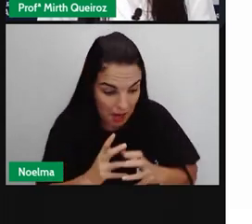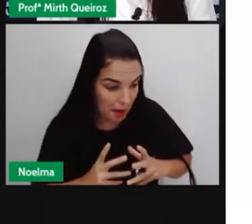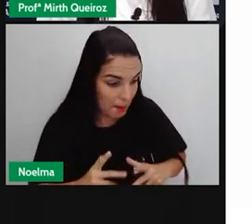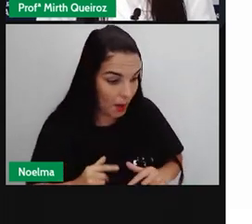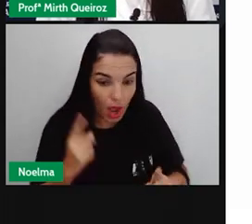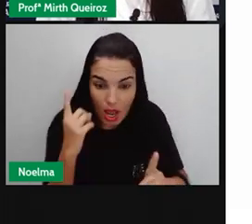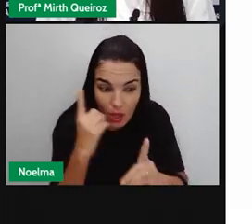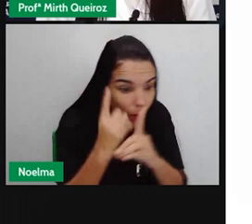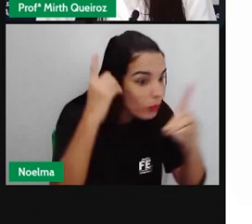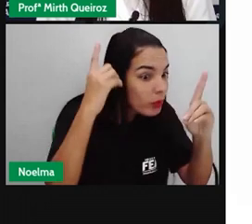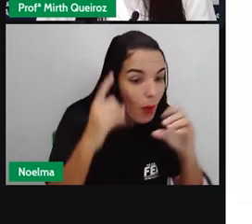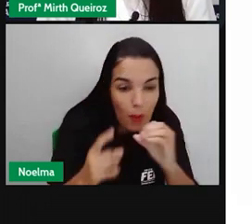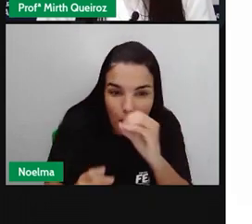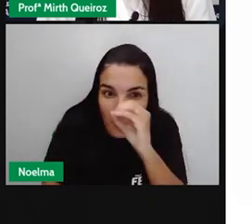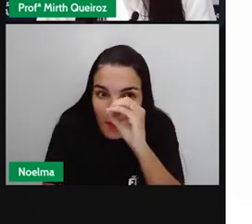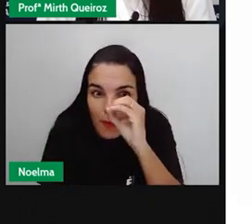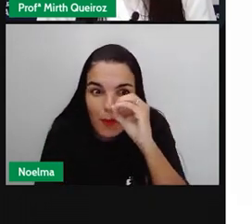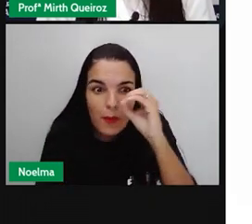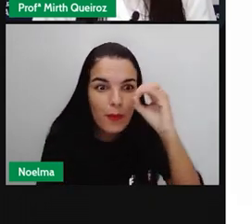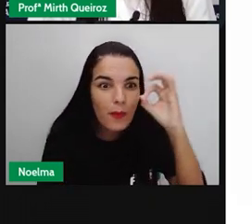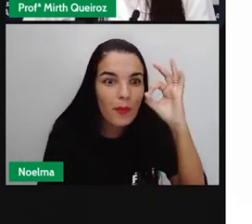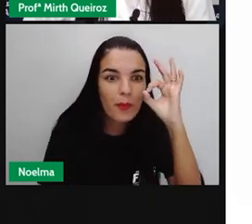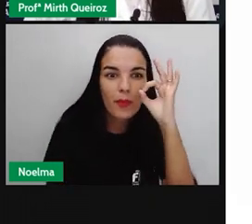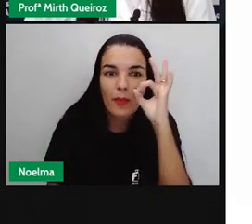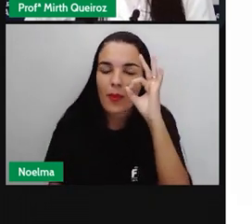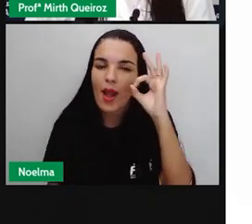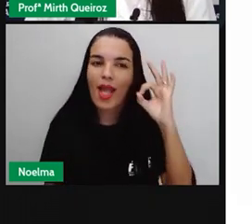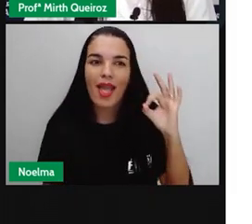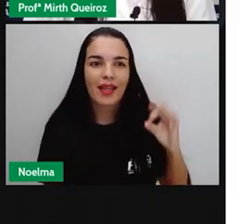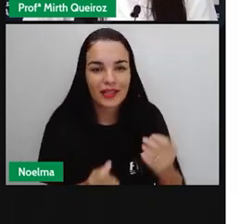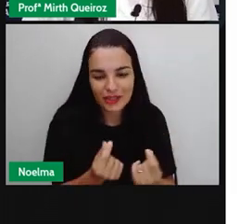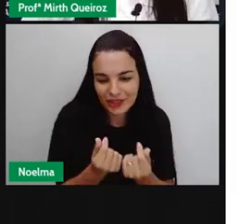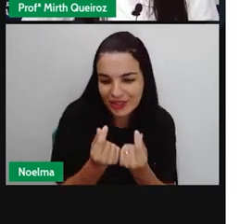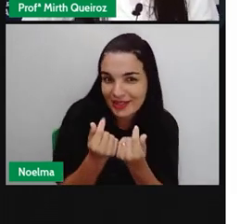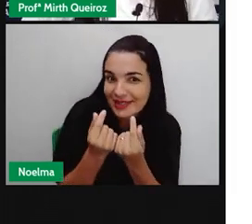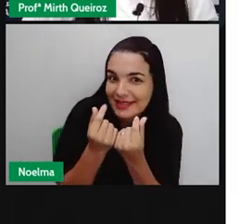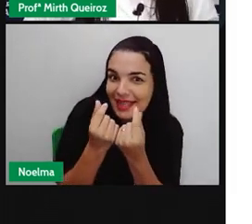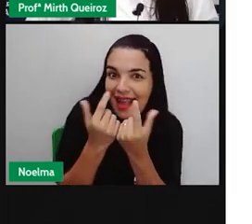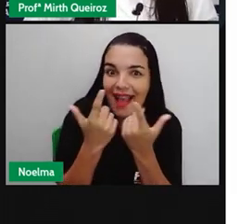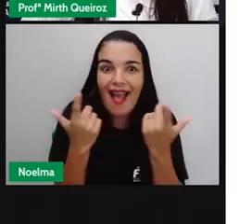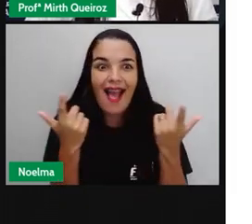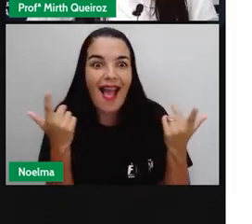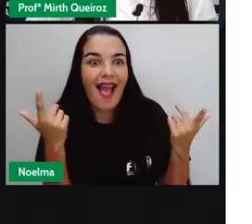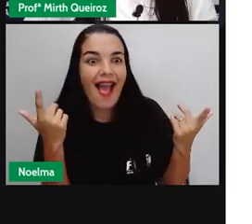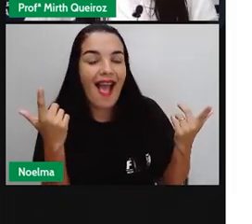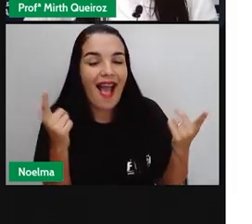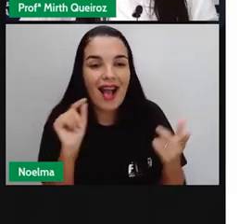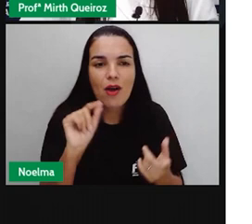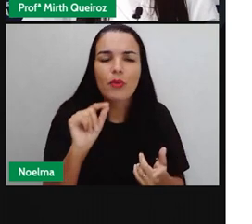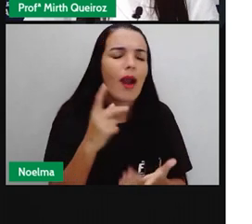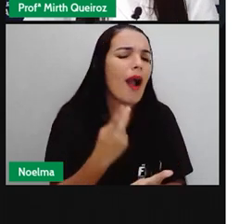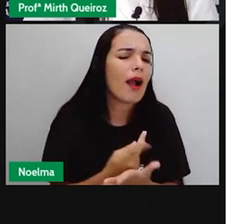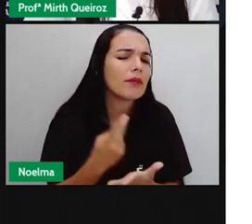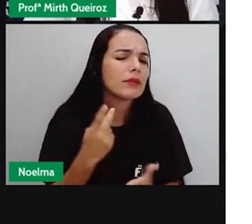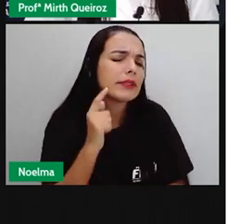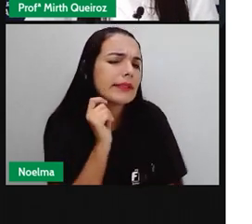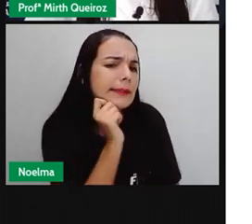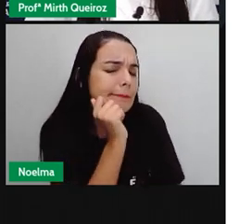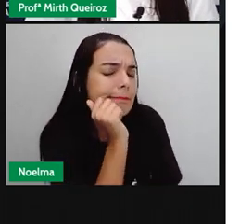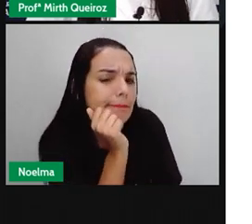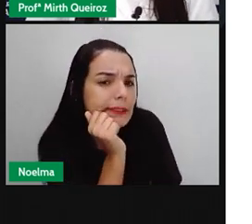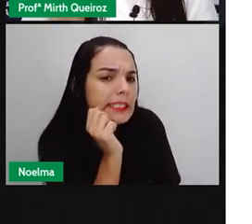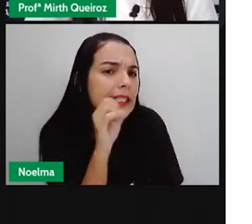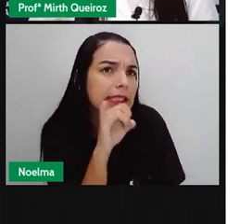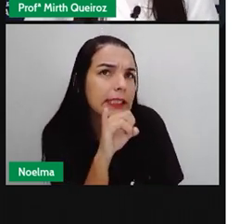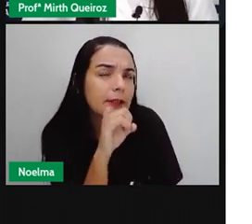casa, ela encontrou... E aí? O que que aconteceria se, ao